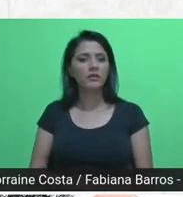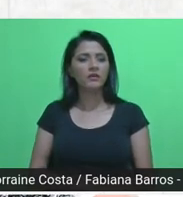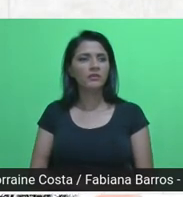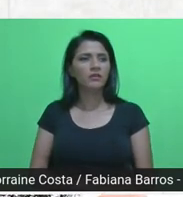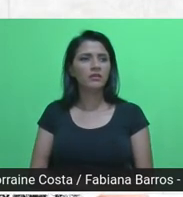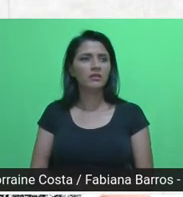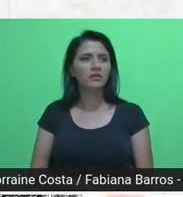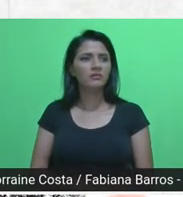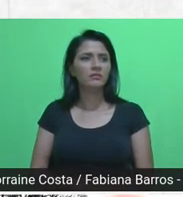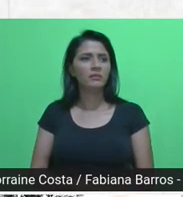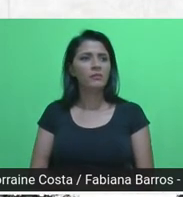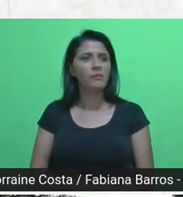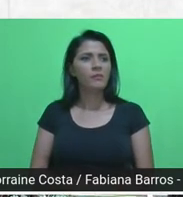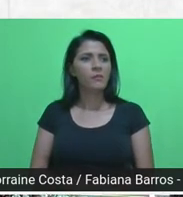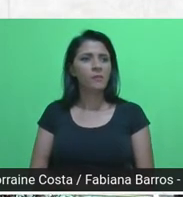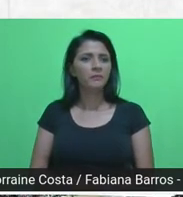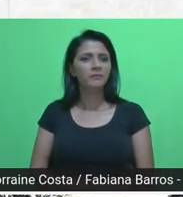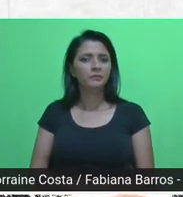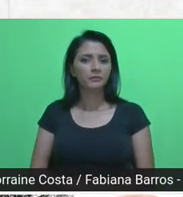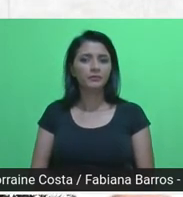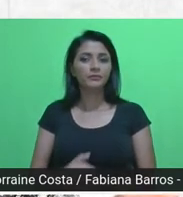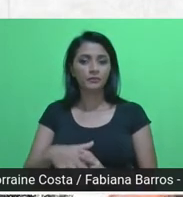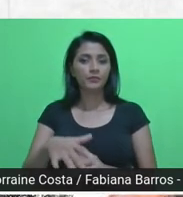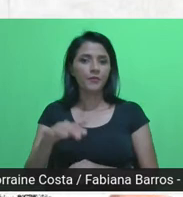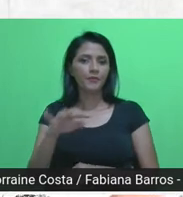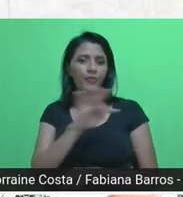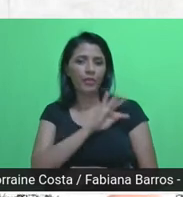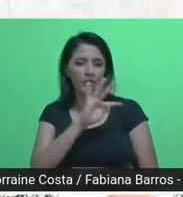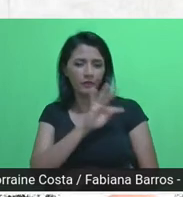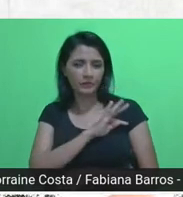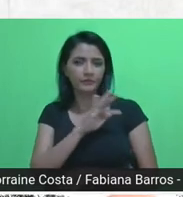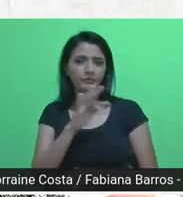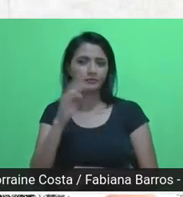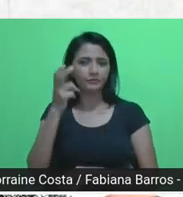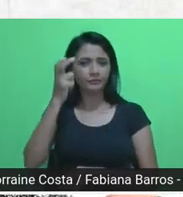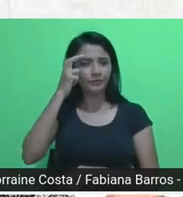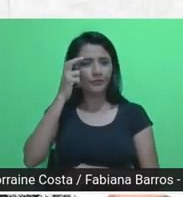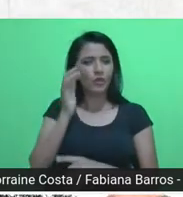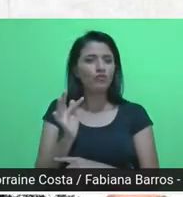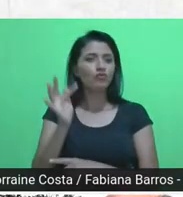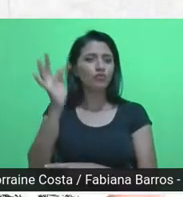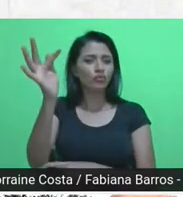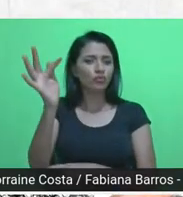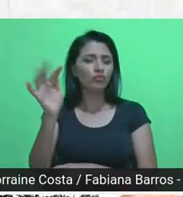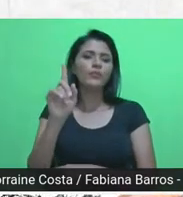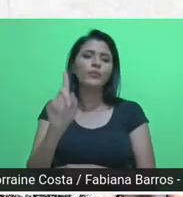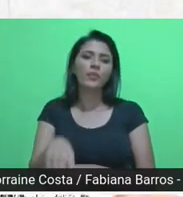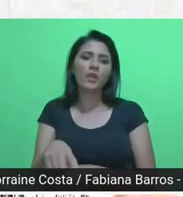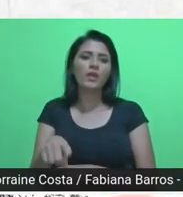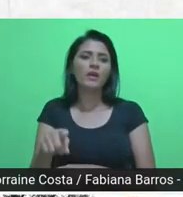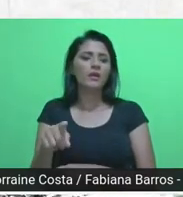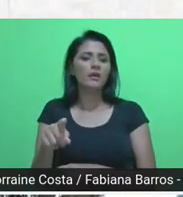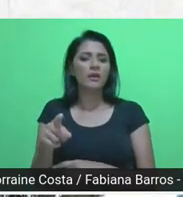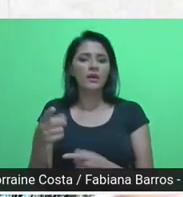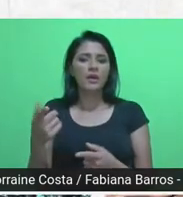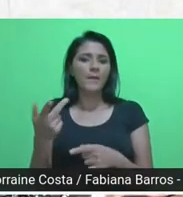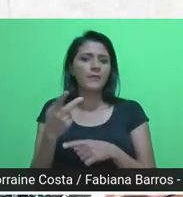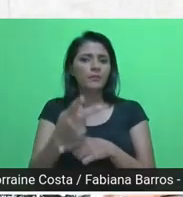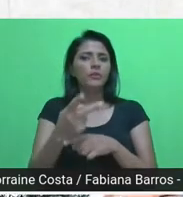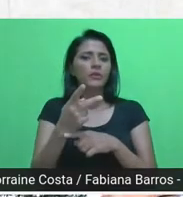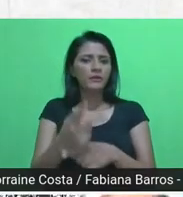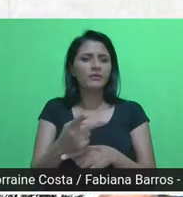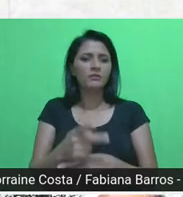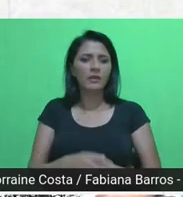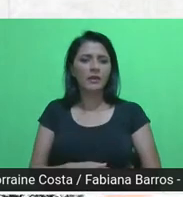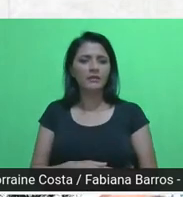Essa técnica de inteligência de futuro é uma busca de olhar